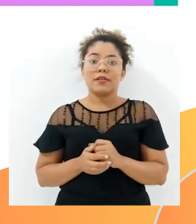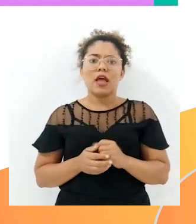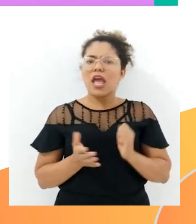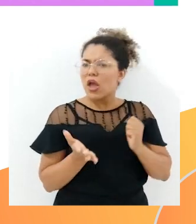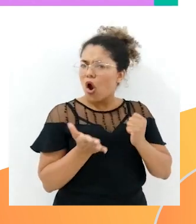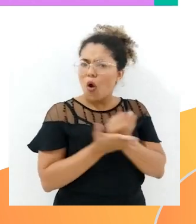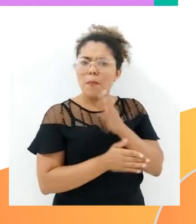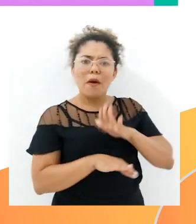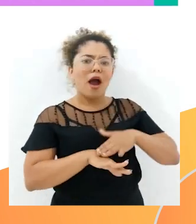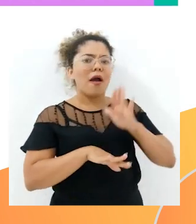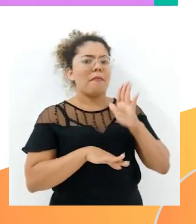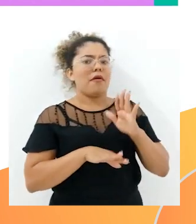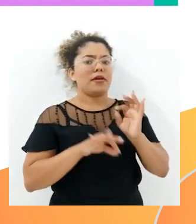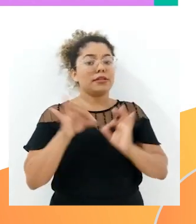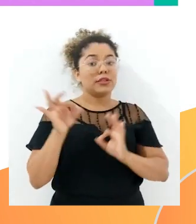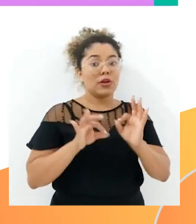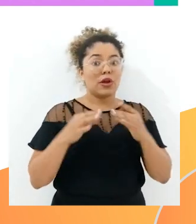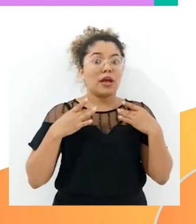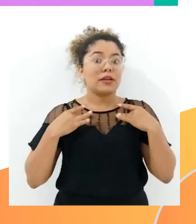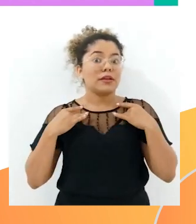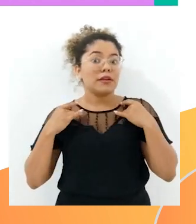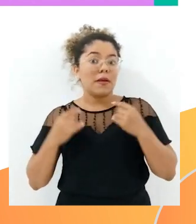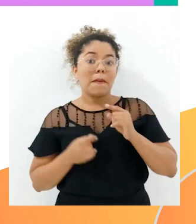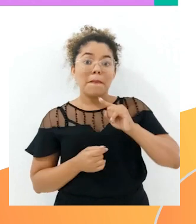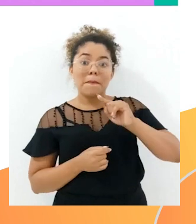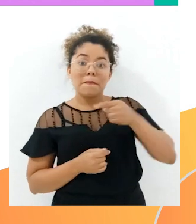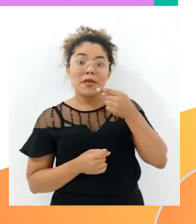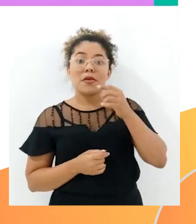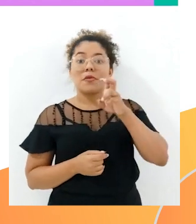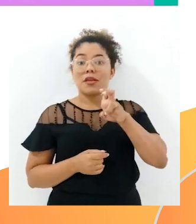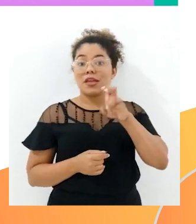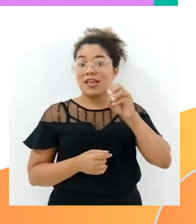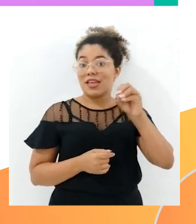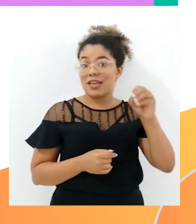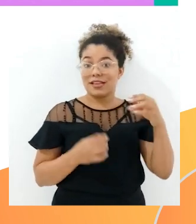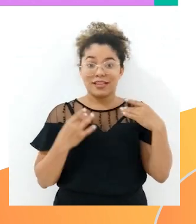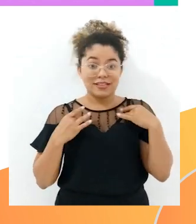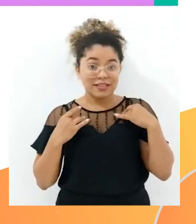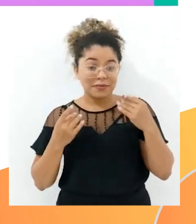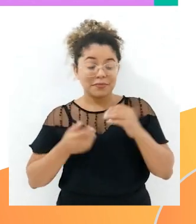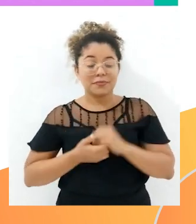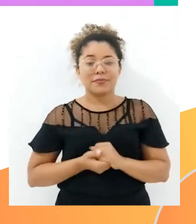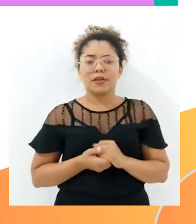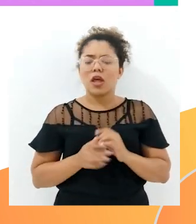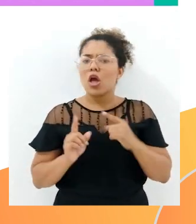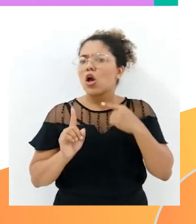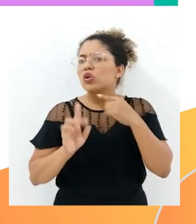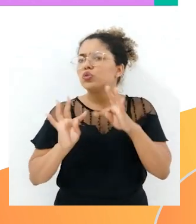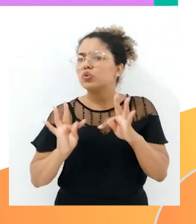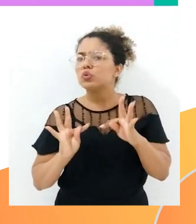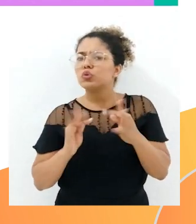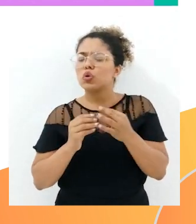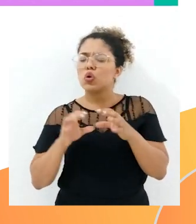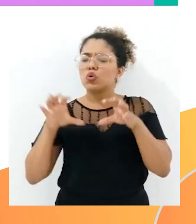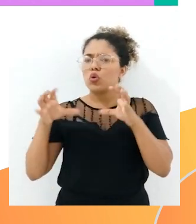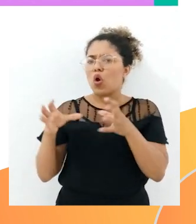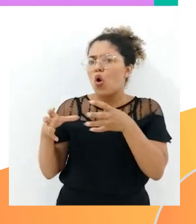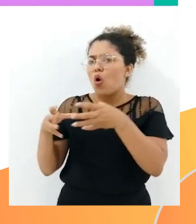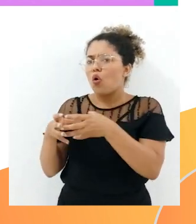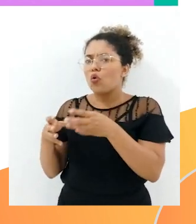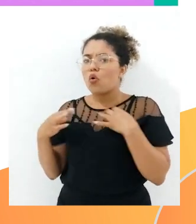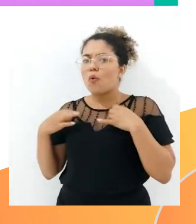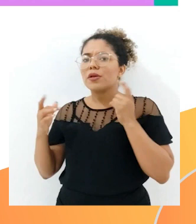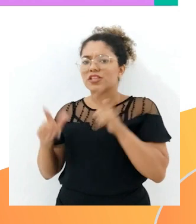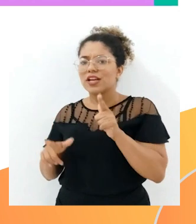uma compra e adquiriram mais 1.500 camisetas. Ao total, juntando as que já